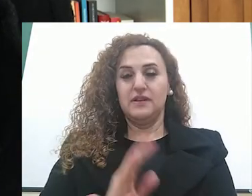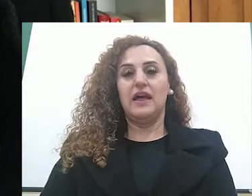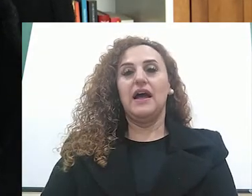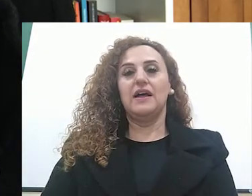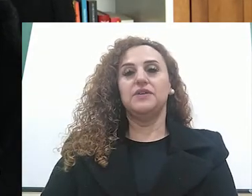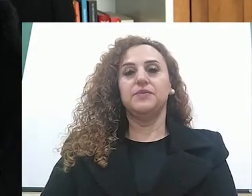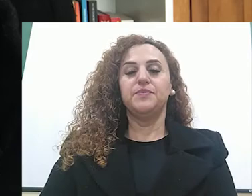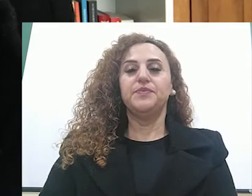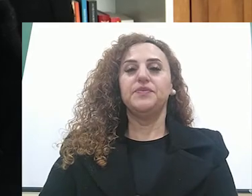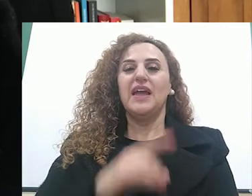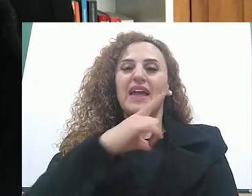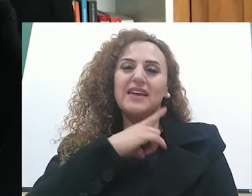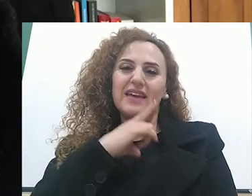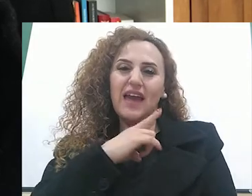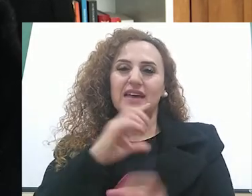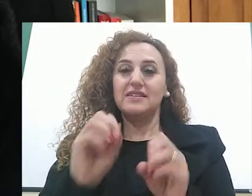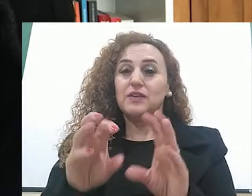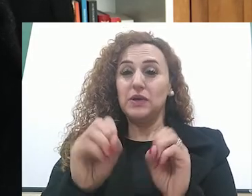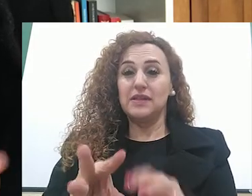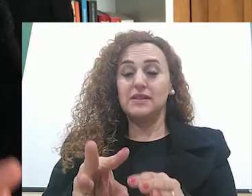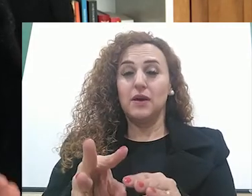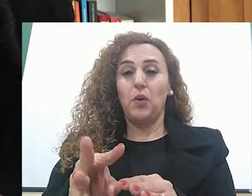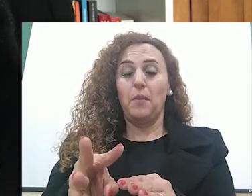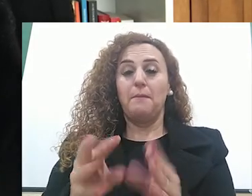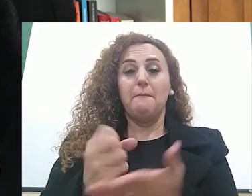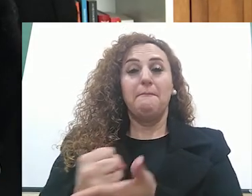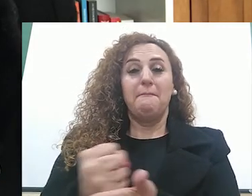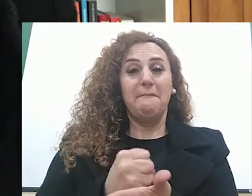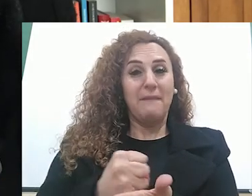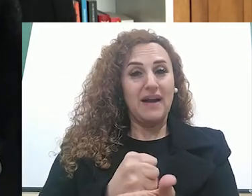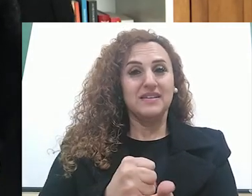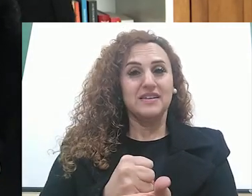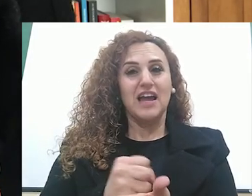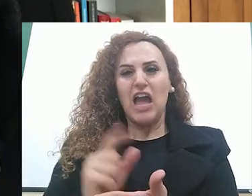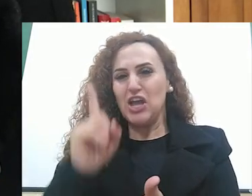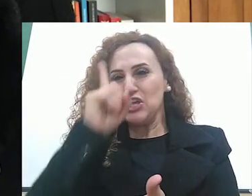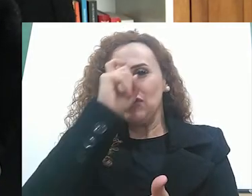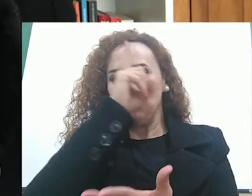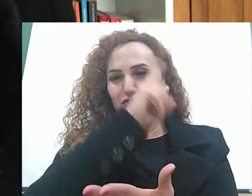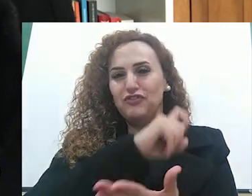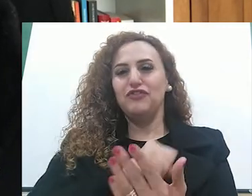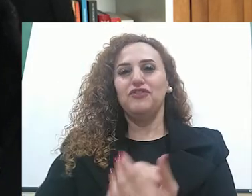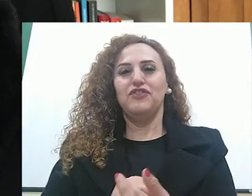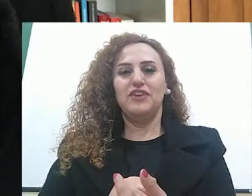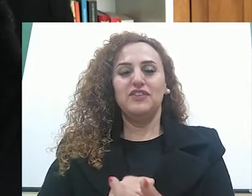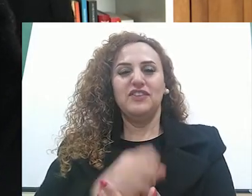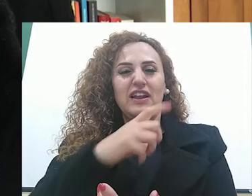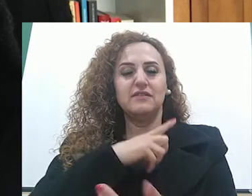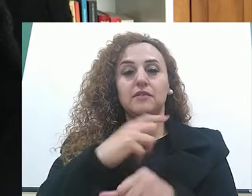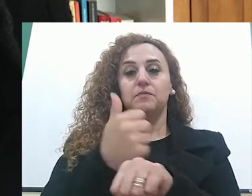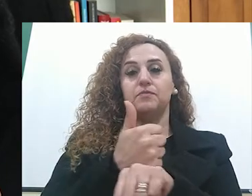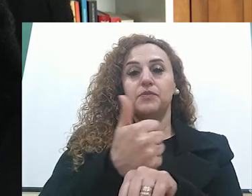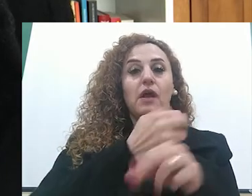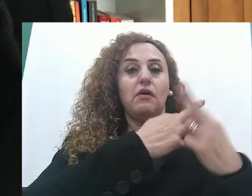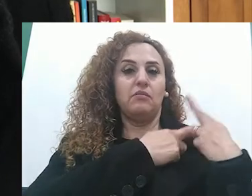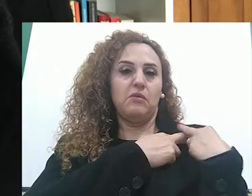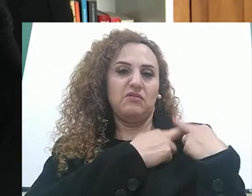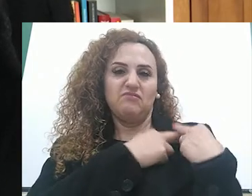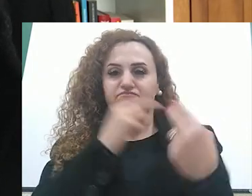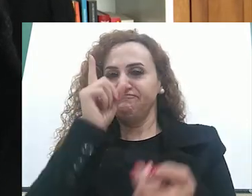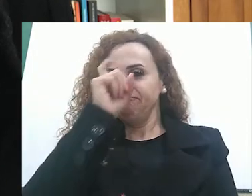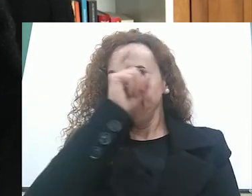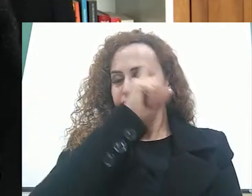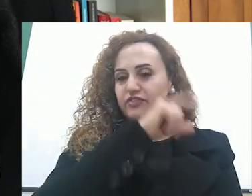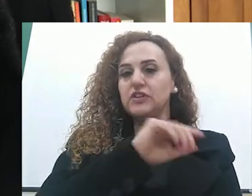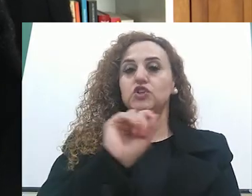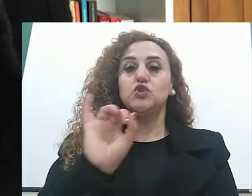especialmente do primário, Nessa educação mais básica, elas dificilmente ocupavam cargos de chefia como direção e supervisão.